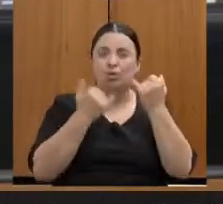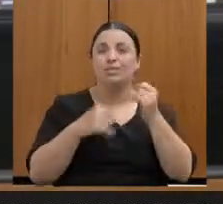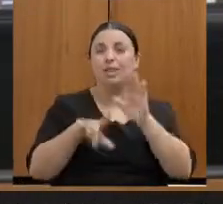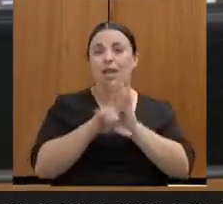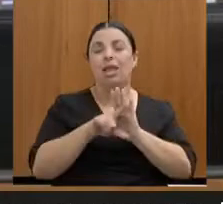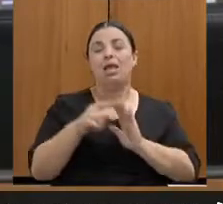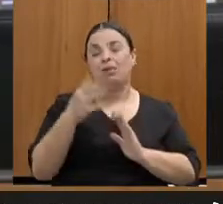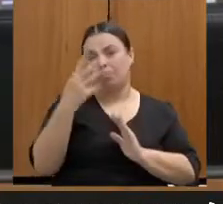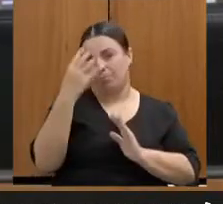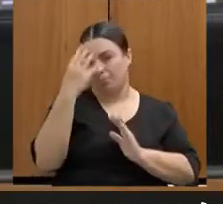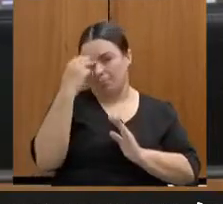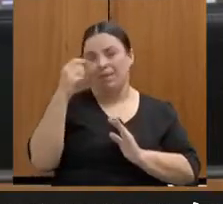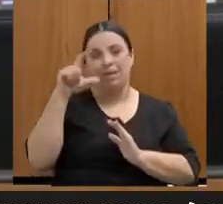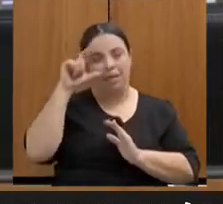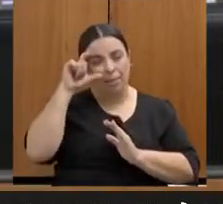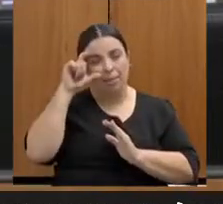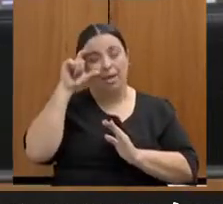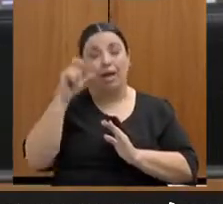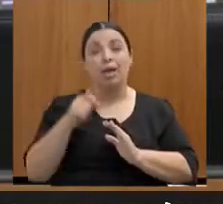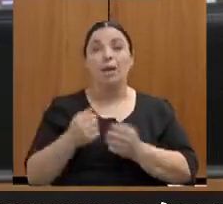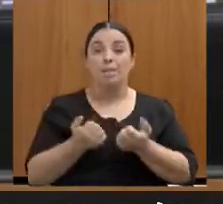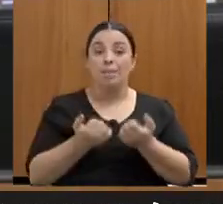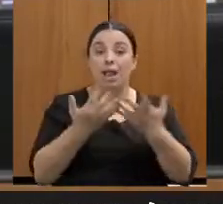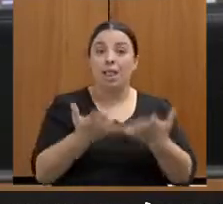os nossos adolescentes e jovens,